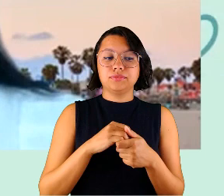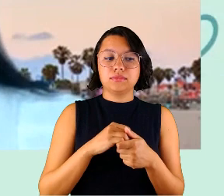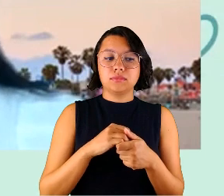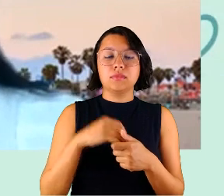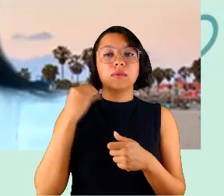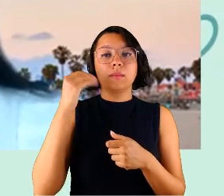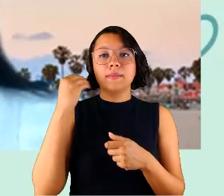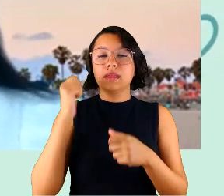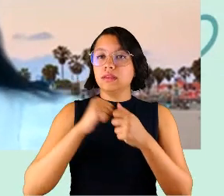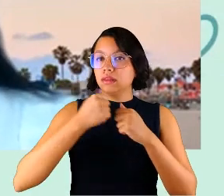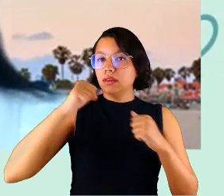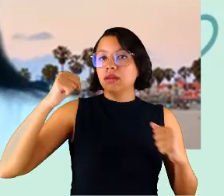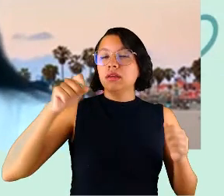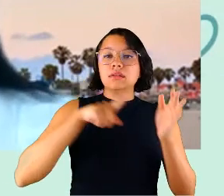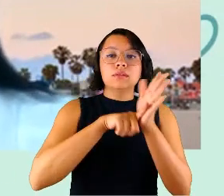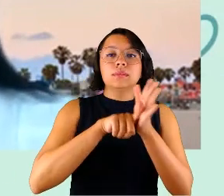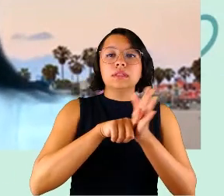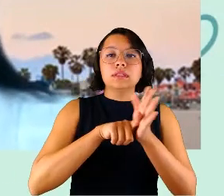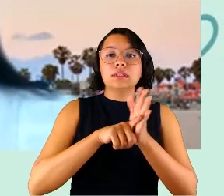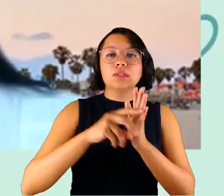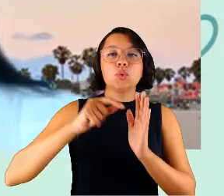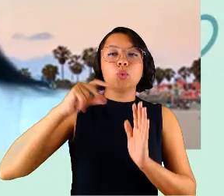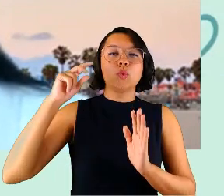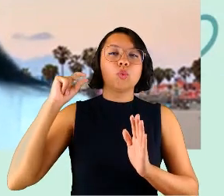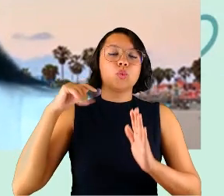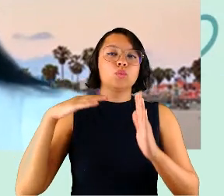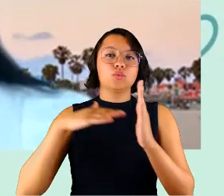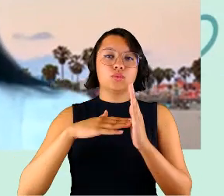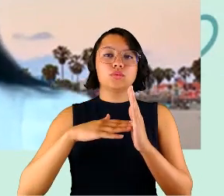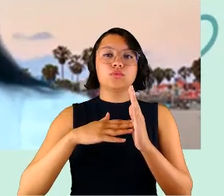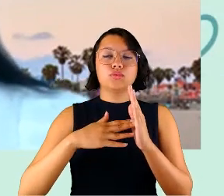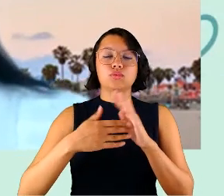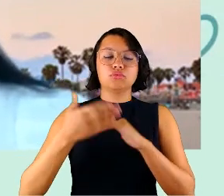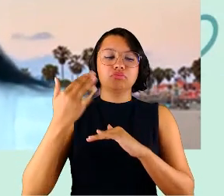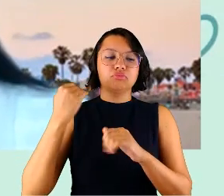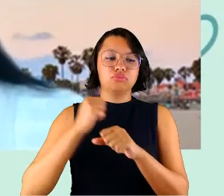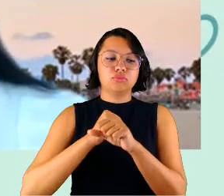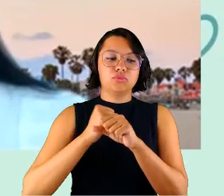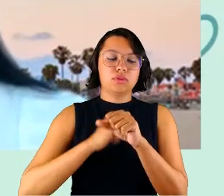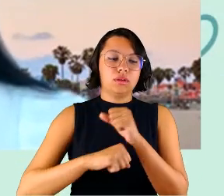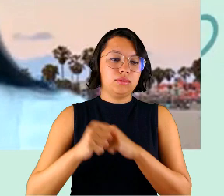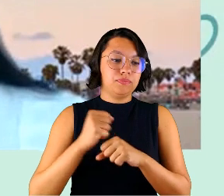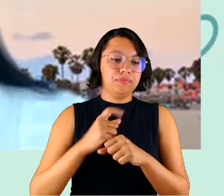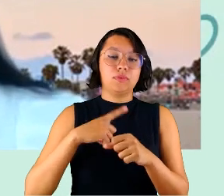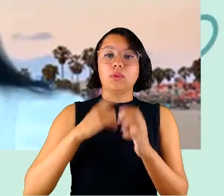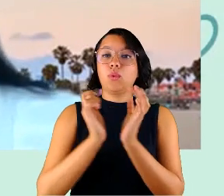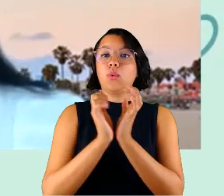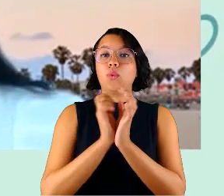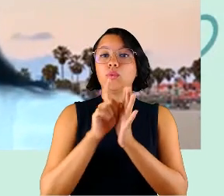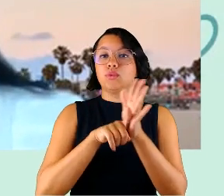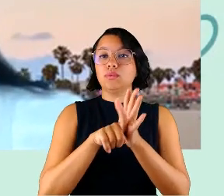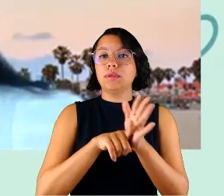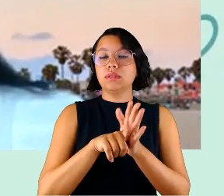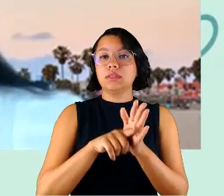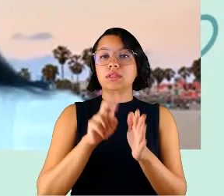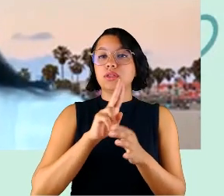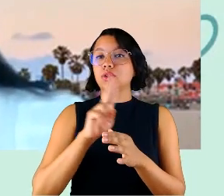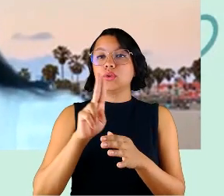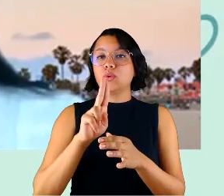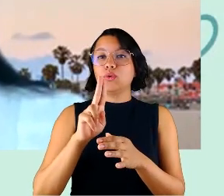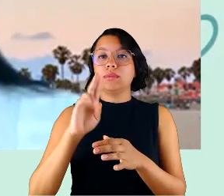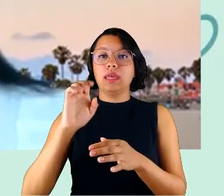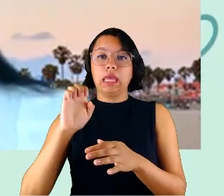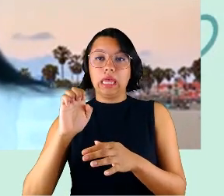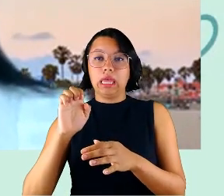bastante grande de pesquisa nos últimos anos. Eu tenho um grupo de pesquisa chamado E-Trabalho na Universidade de